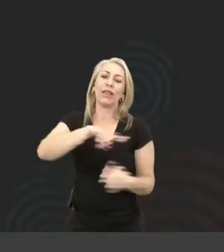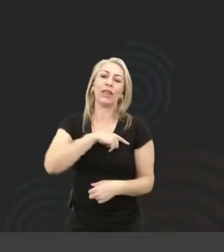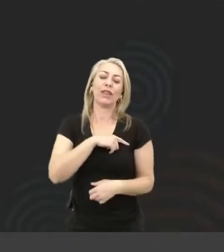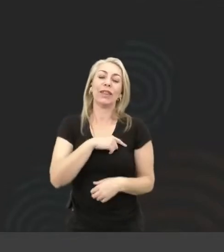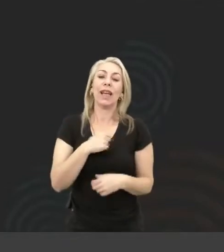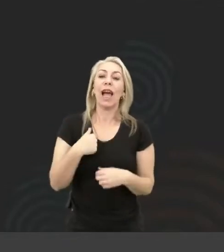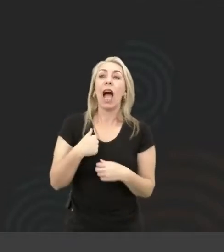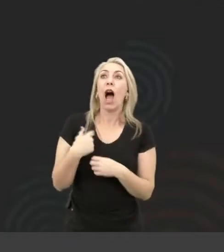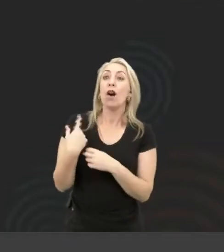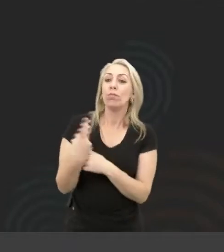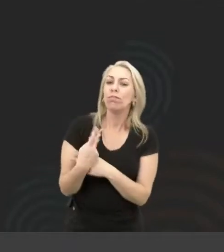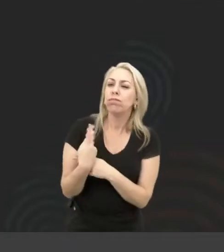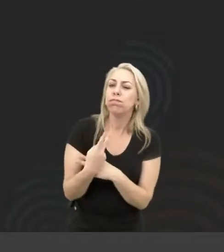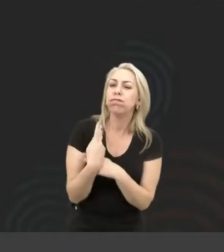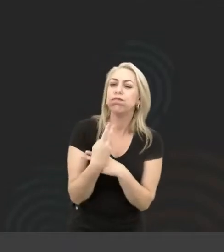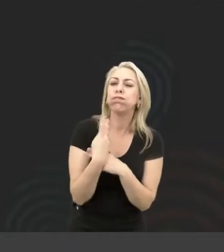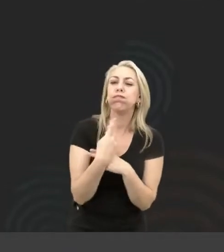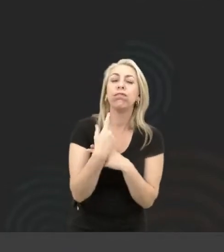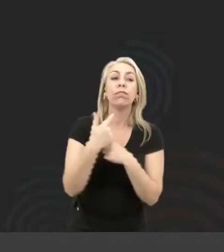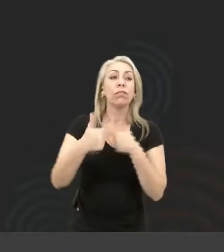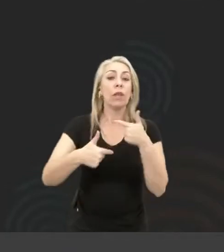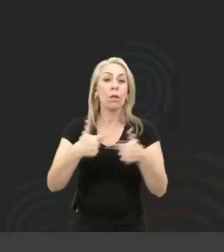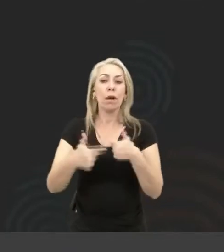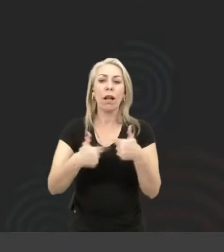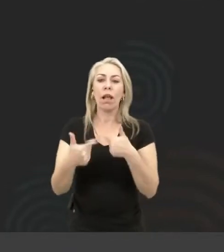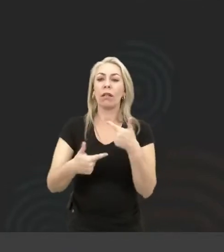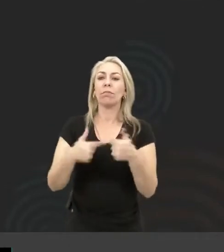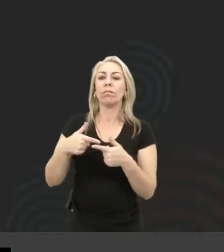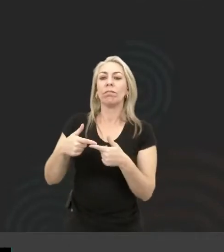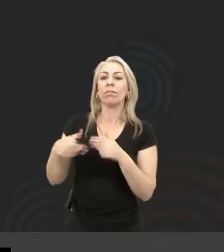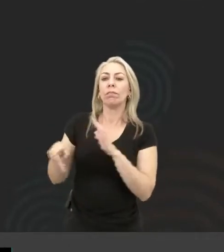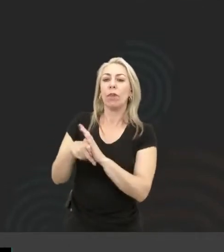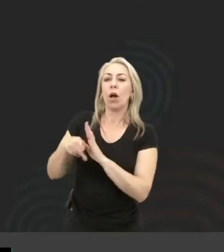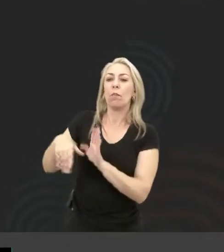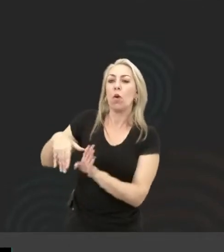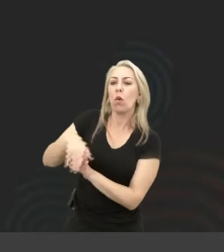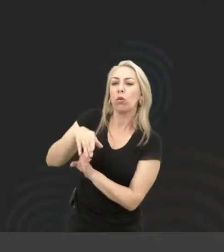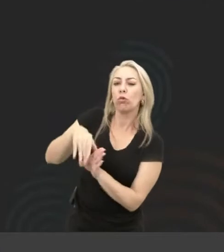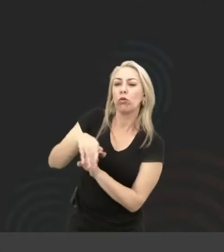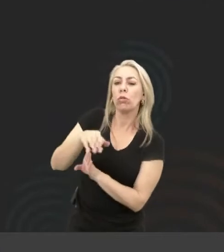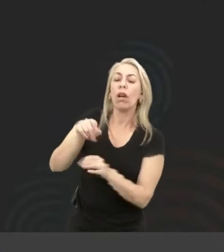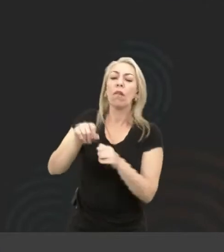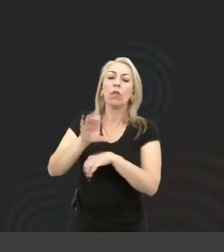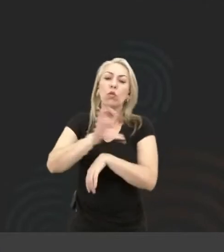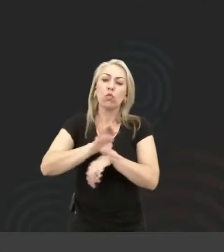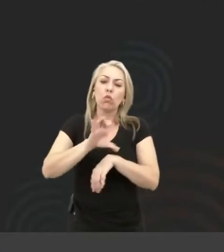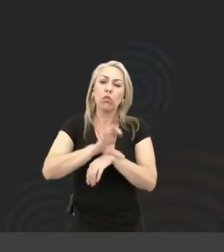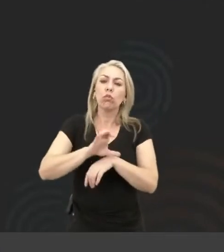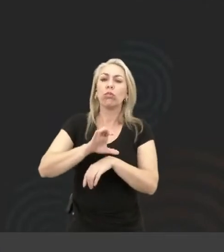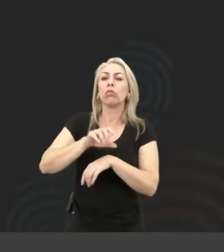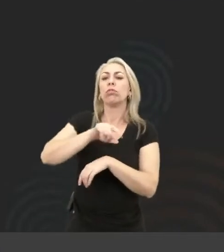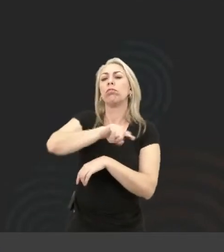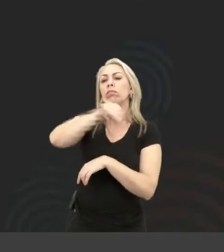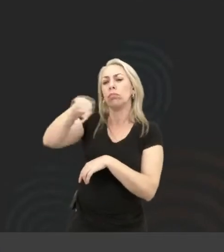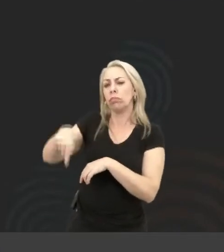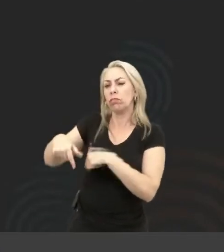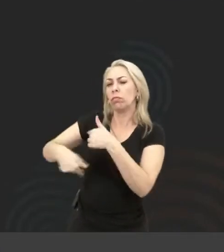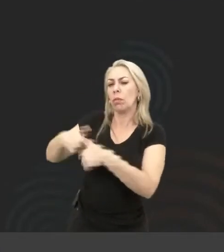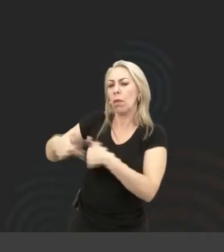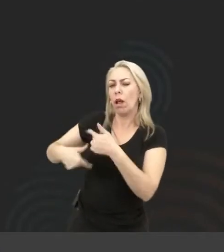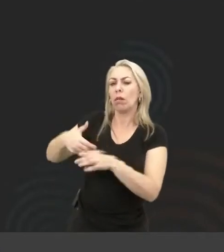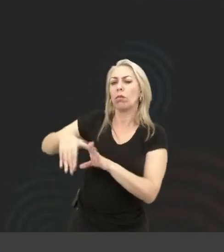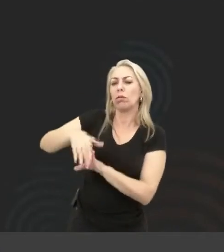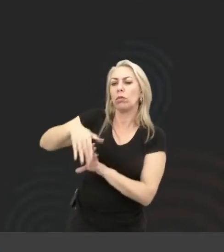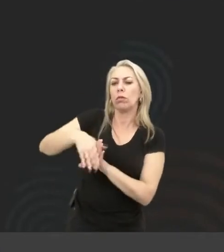E aí eu fui atrás, fui trabalhar numa consultoria, fui fazer um curso e trabalhei numa consultoria, até